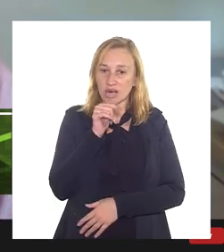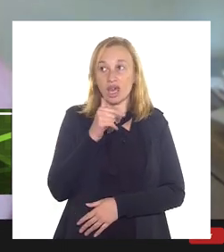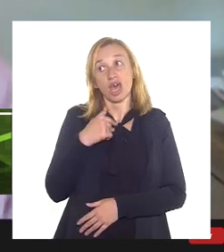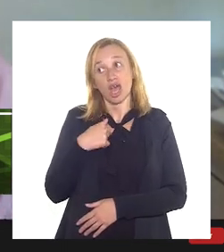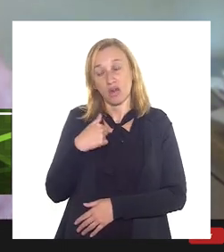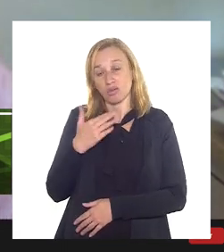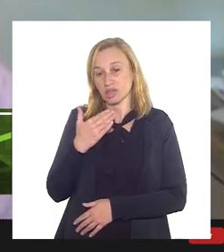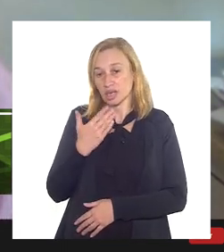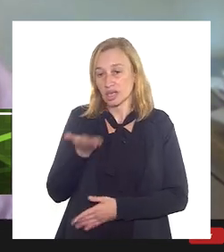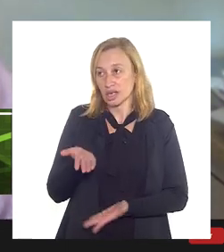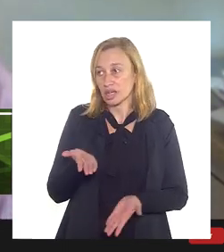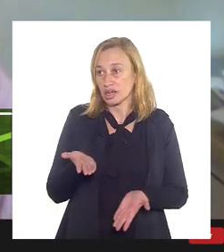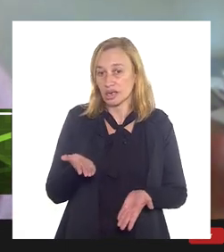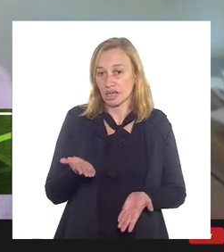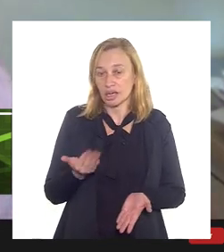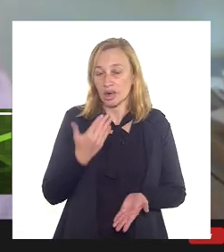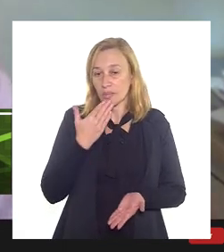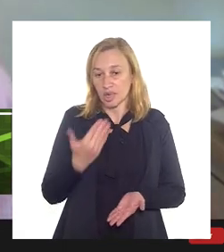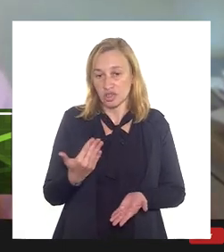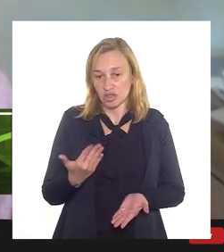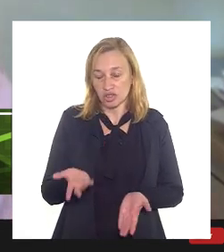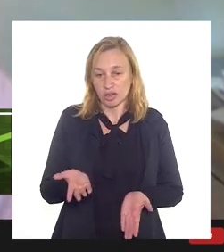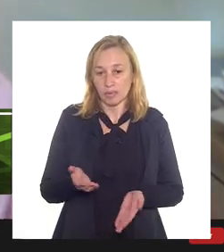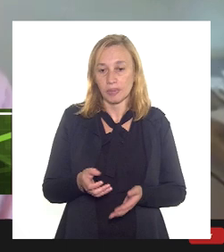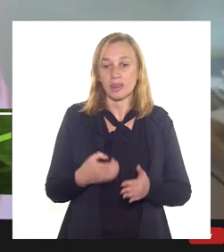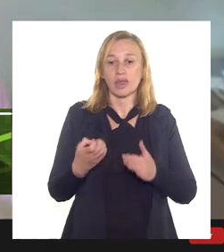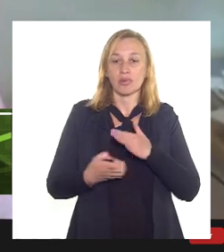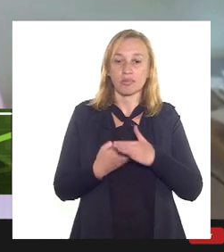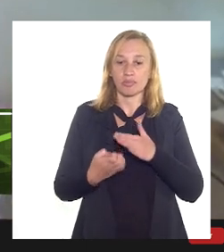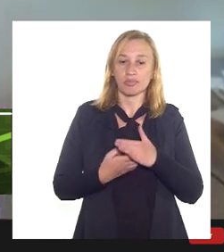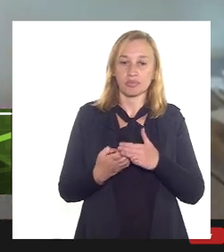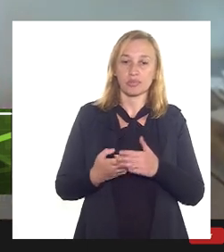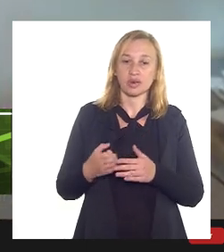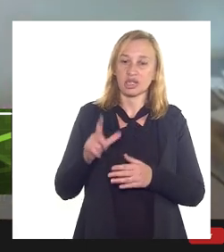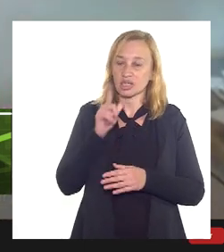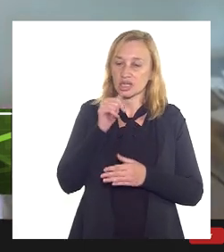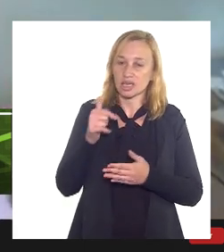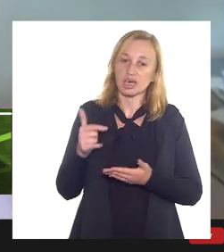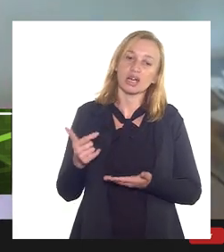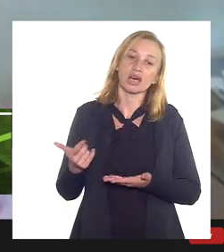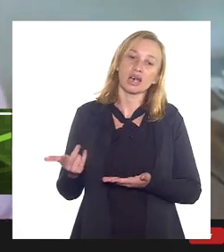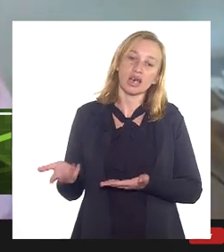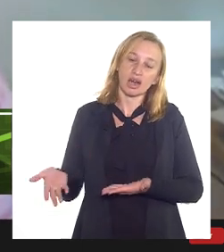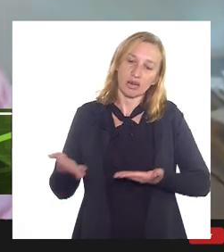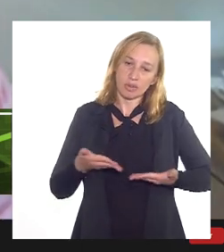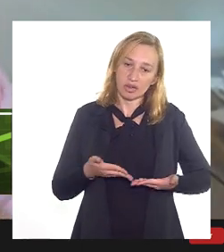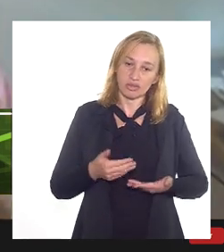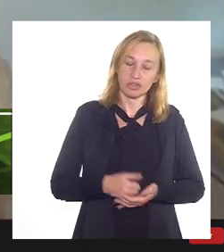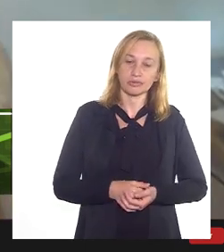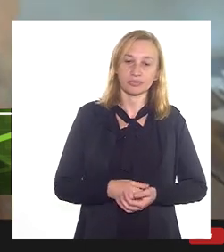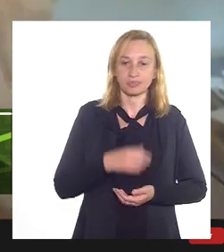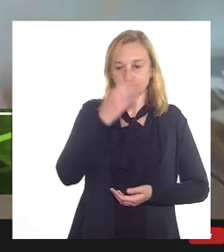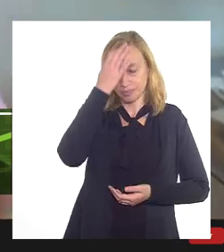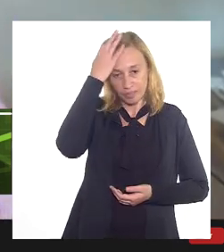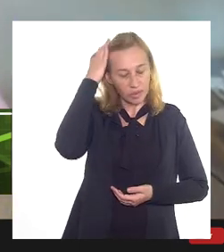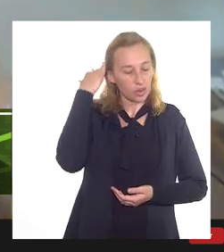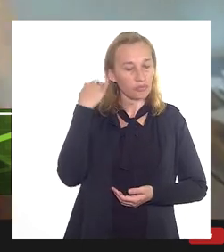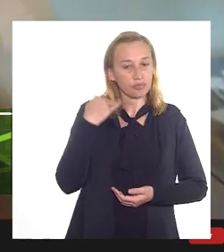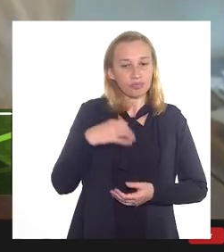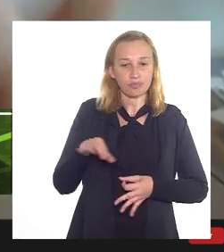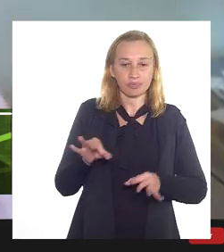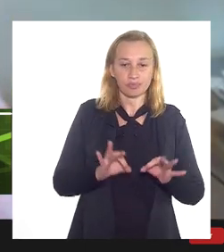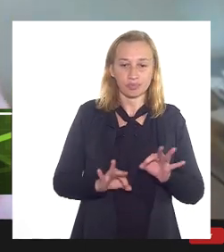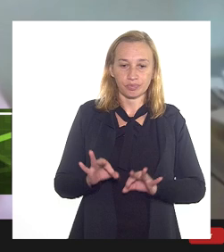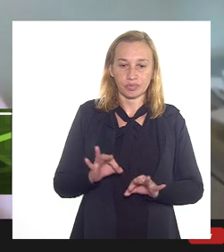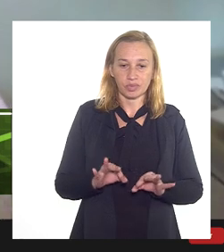abrir, porque a Petrobras, nesse caso aí, é consumidora. E, tendo em vez, para a modelagem da